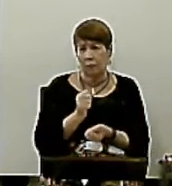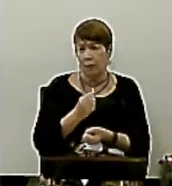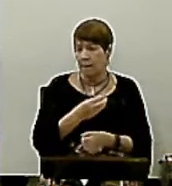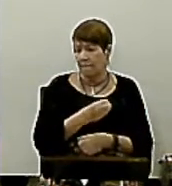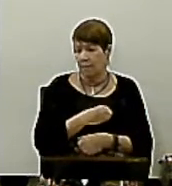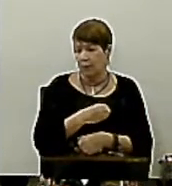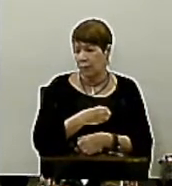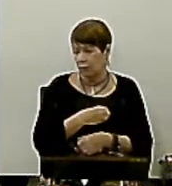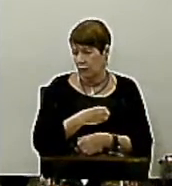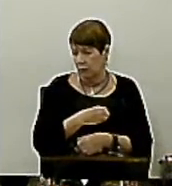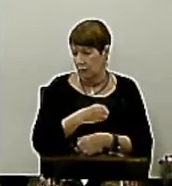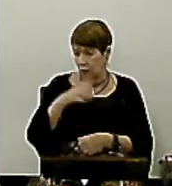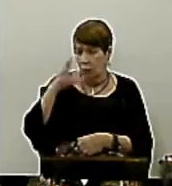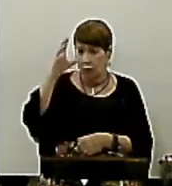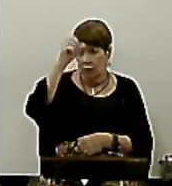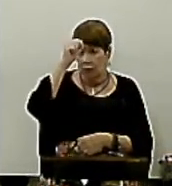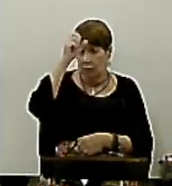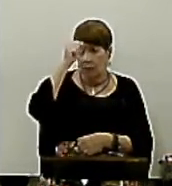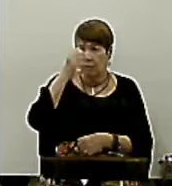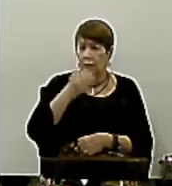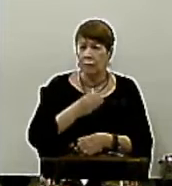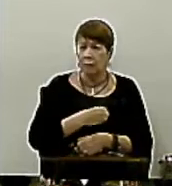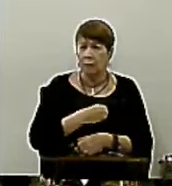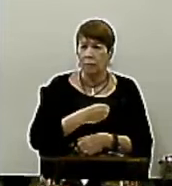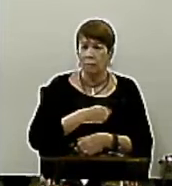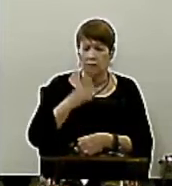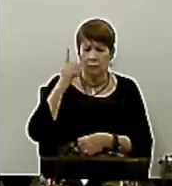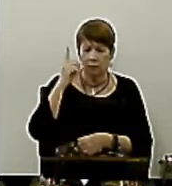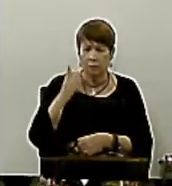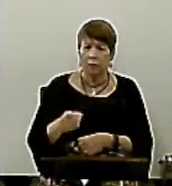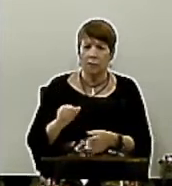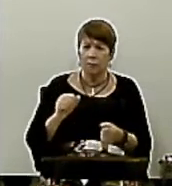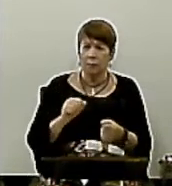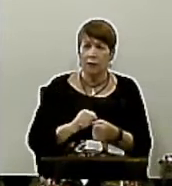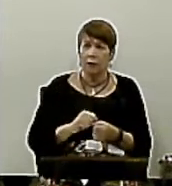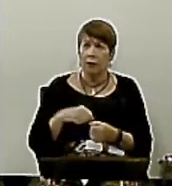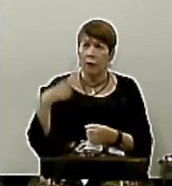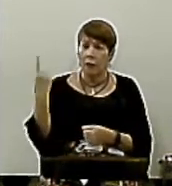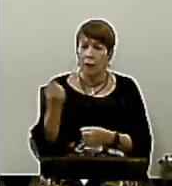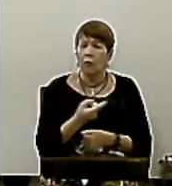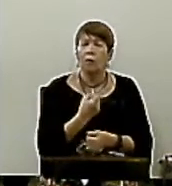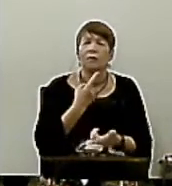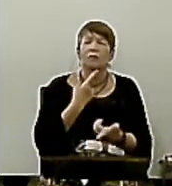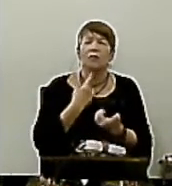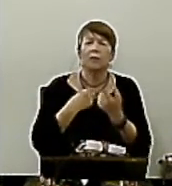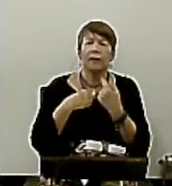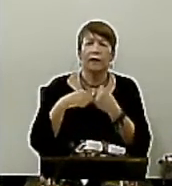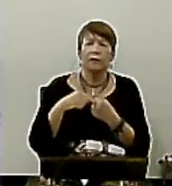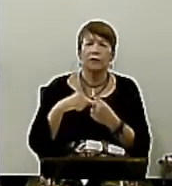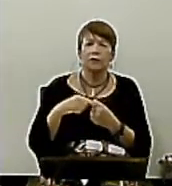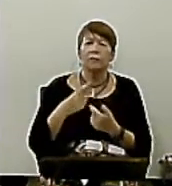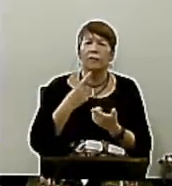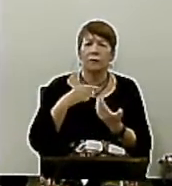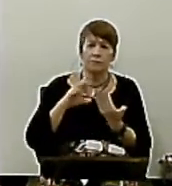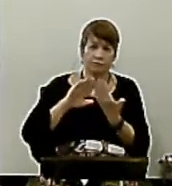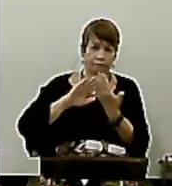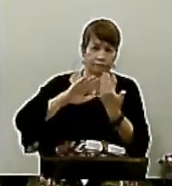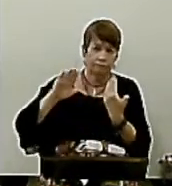Nós aprendemos que pecado É quando nós decidimos fazer a nossa vontade E deixar a vontade de Deus